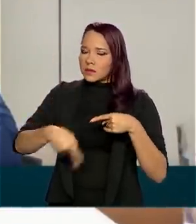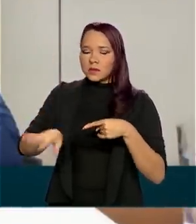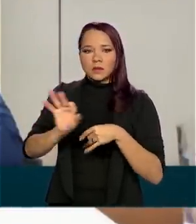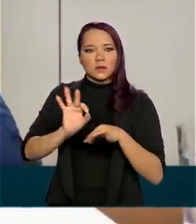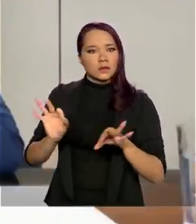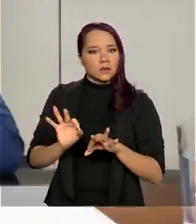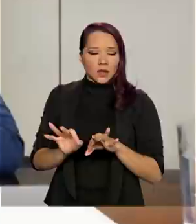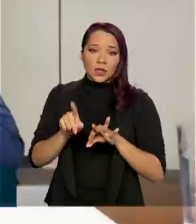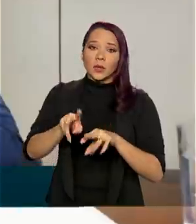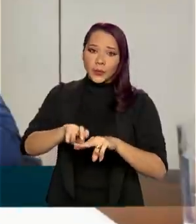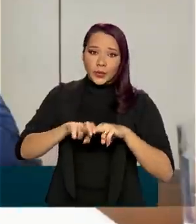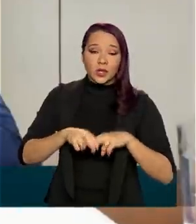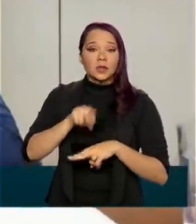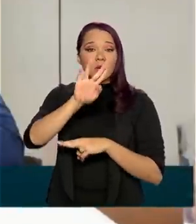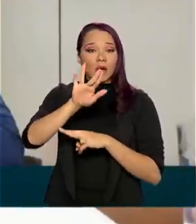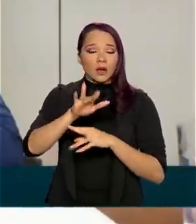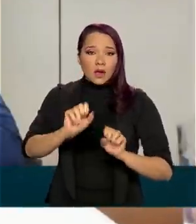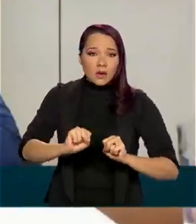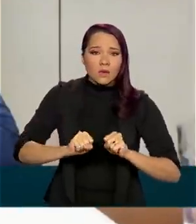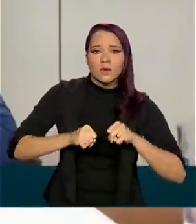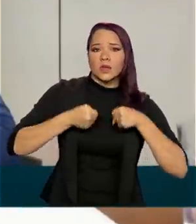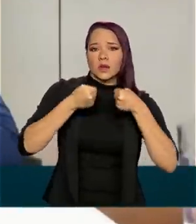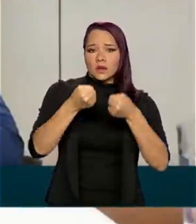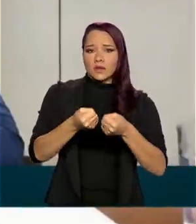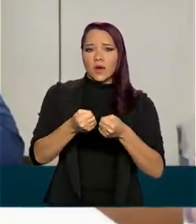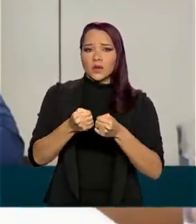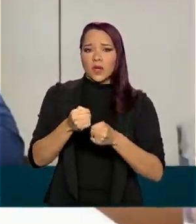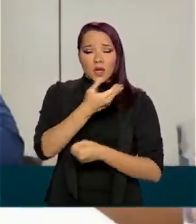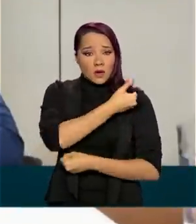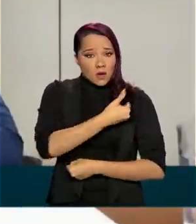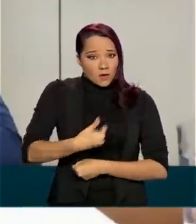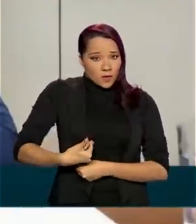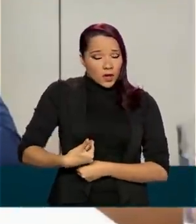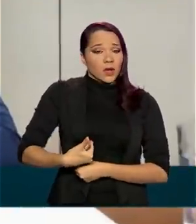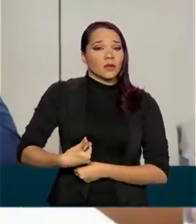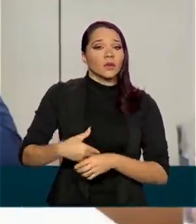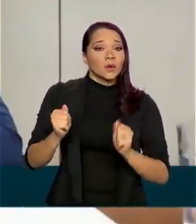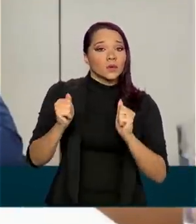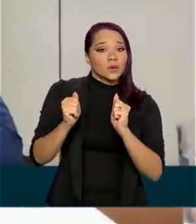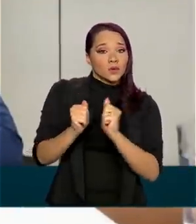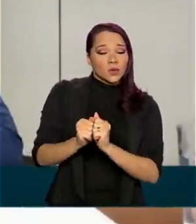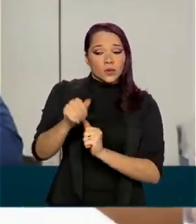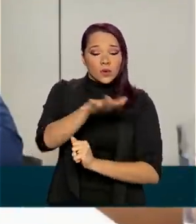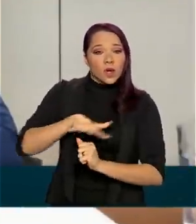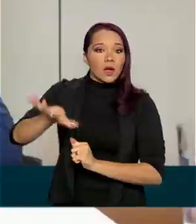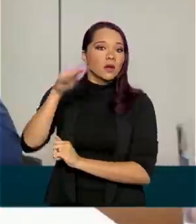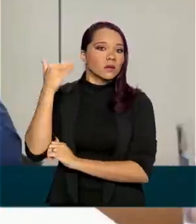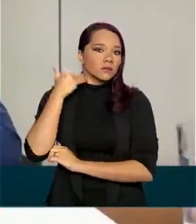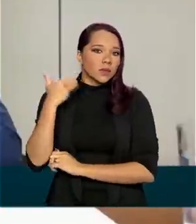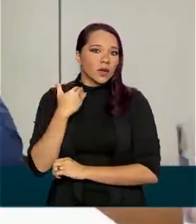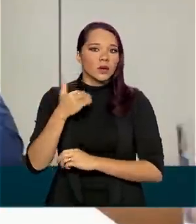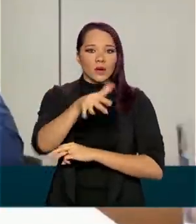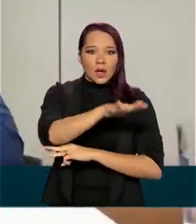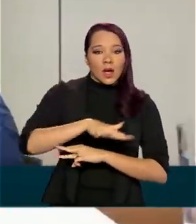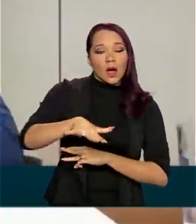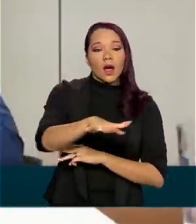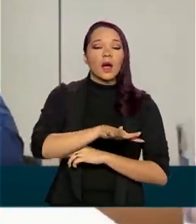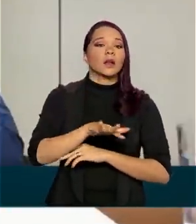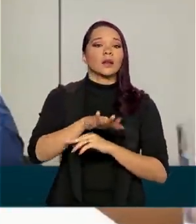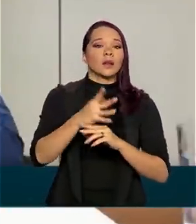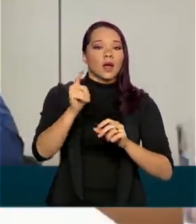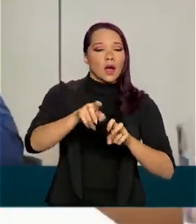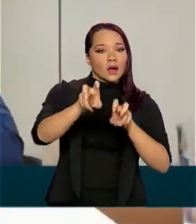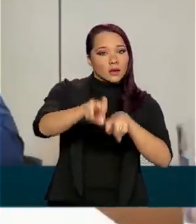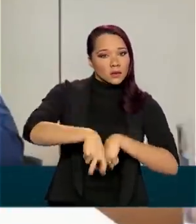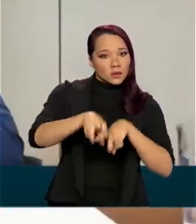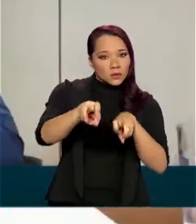e por isso a união de esforços entre o governo, setor bancário e setores relacionados à